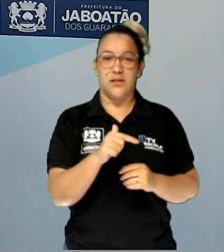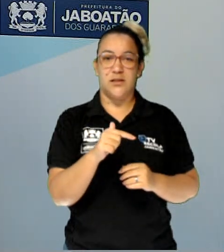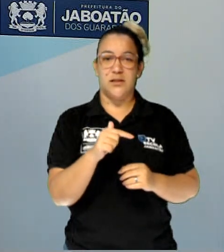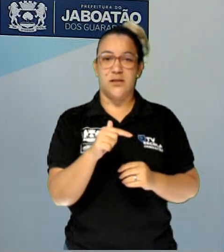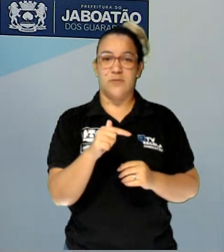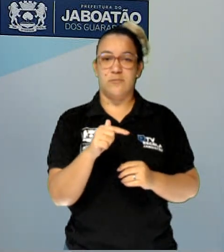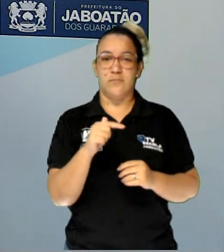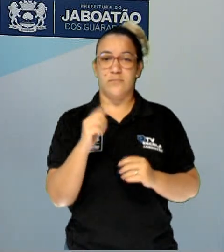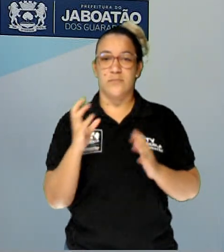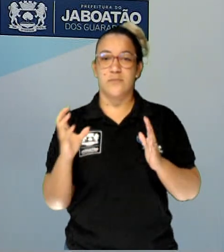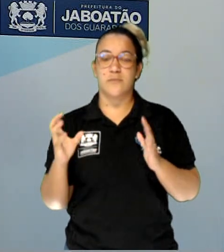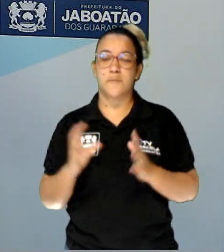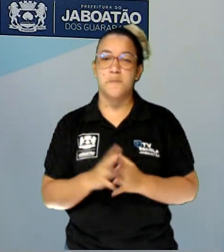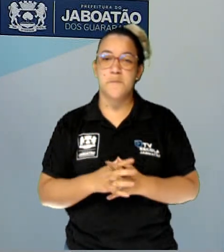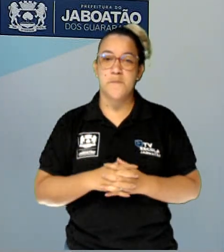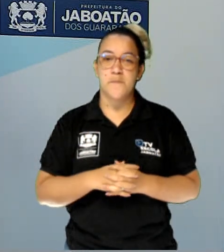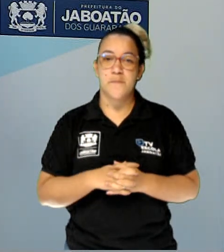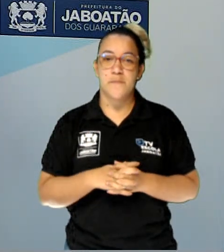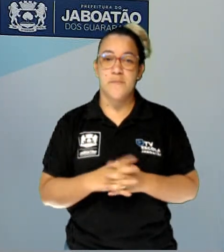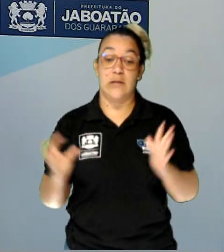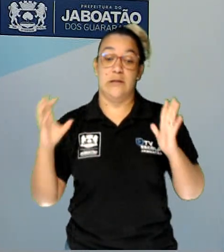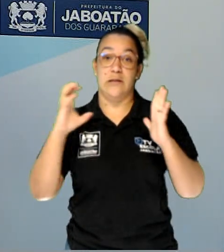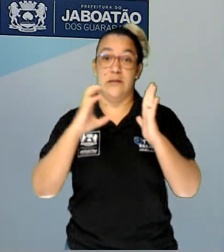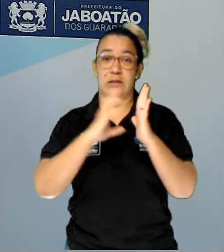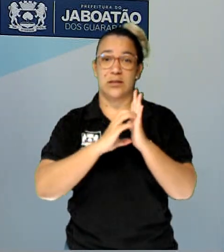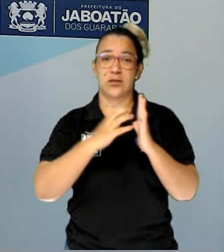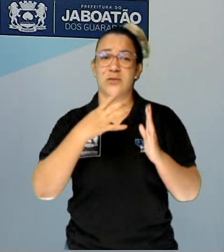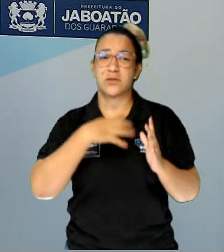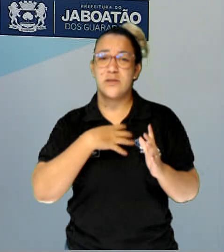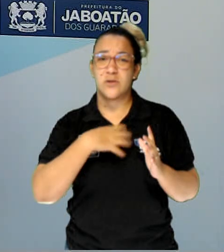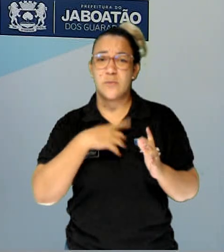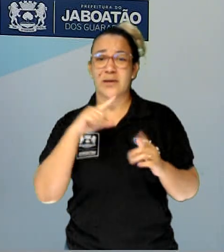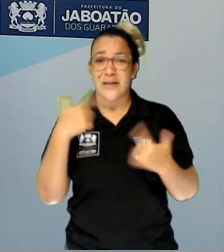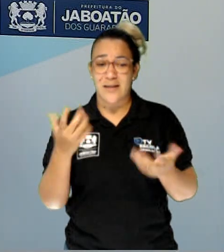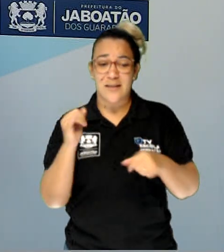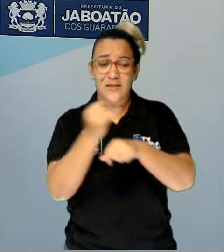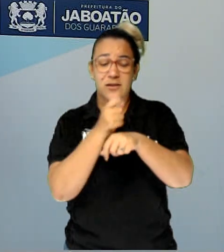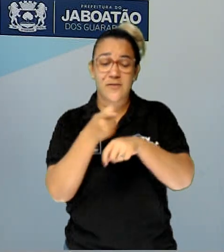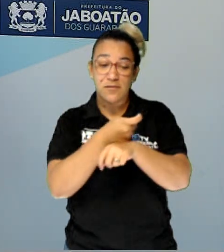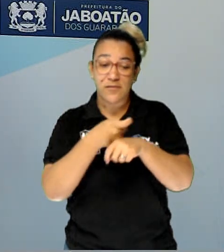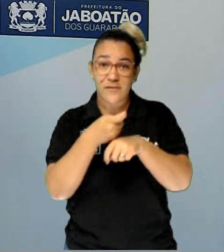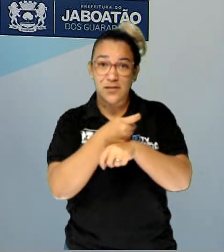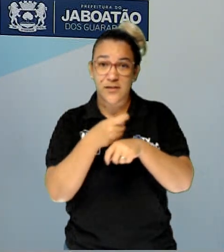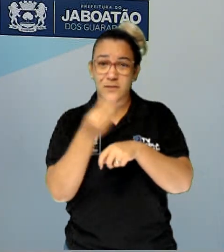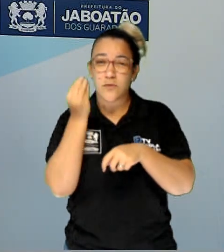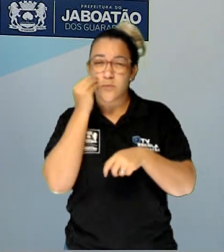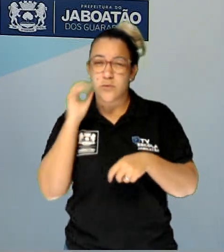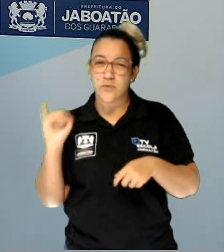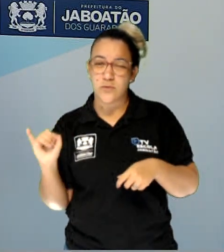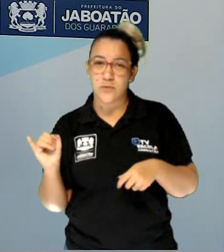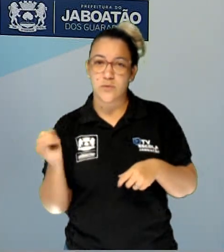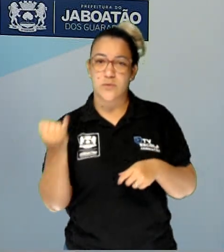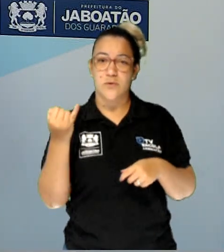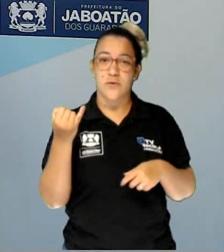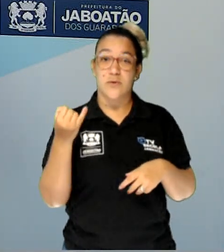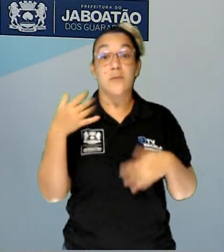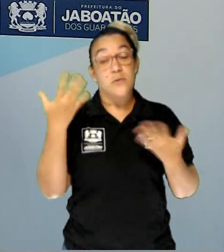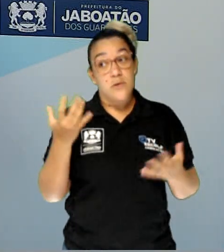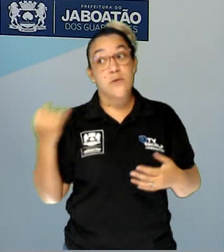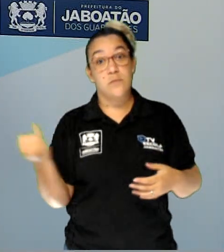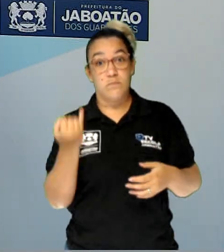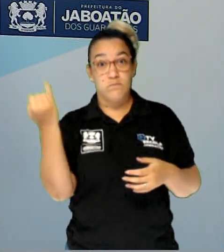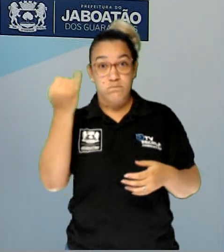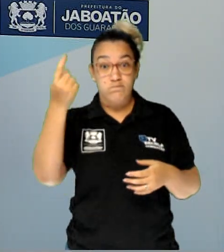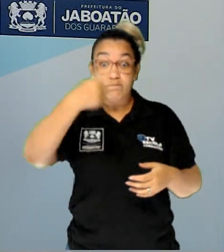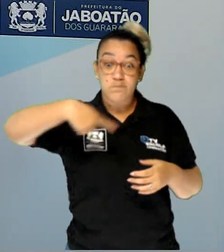sintomas da AIDS geralmente se dá pelas infecções oportunistas. Por isso a importância de a gente estar se